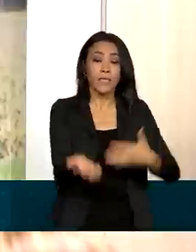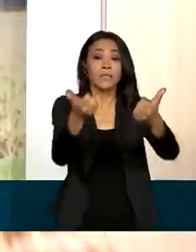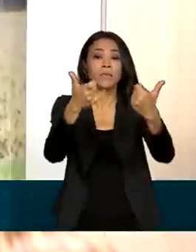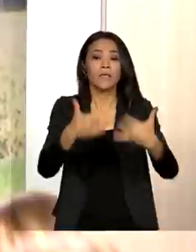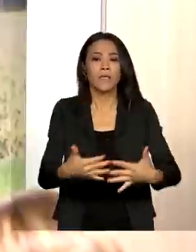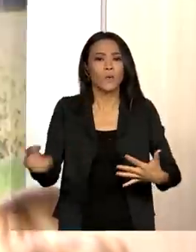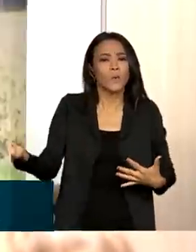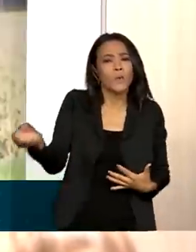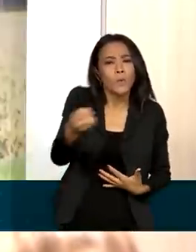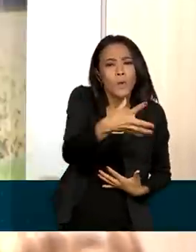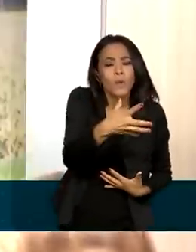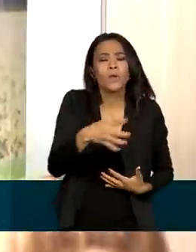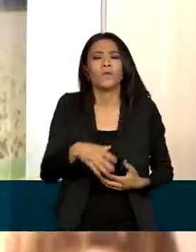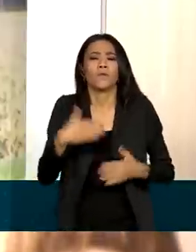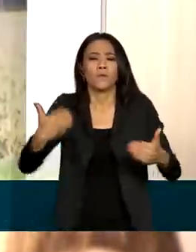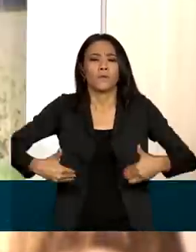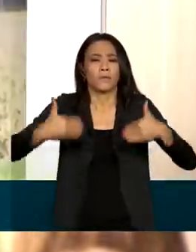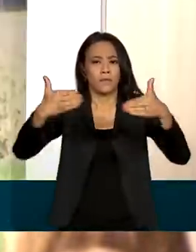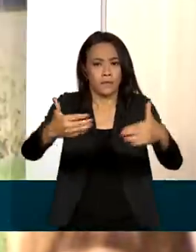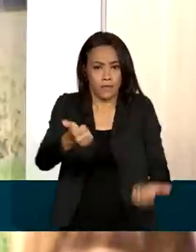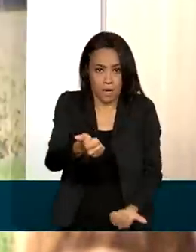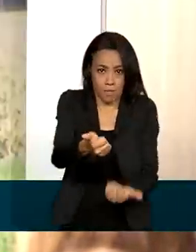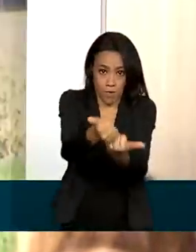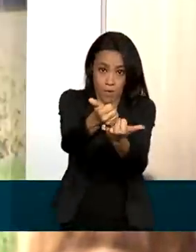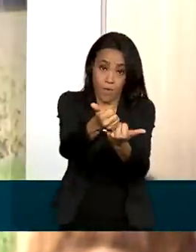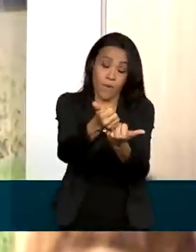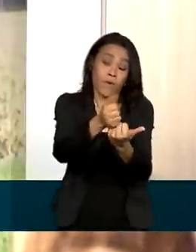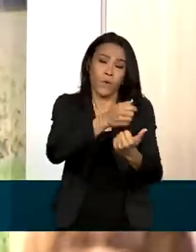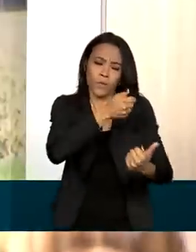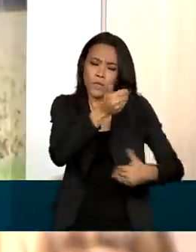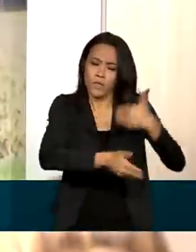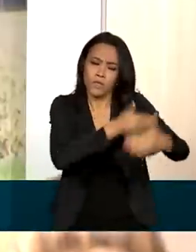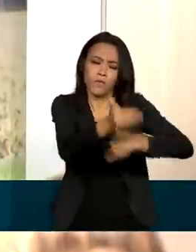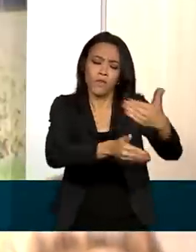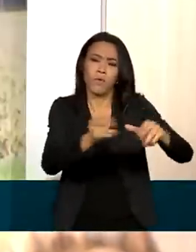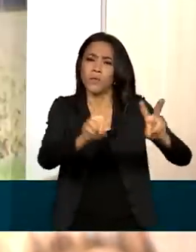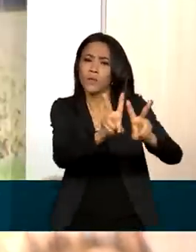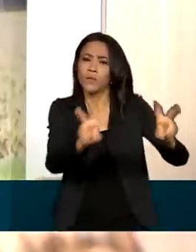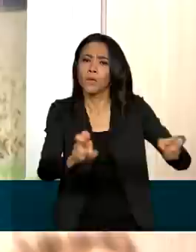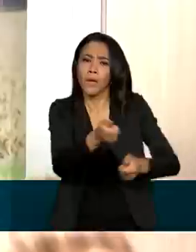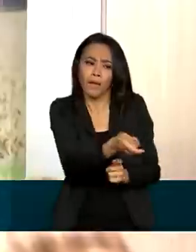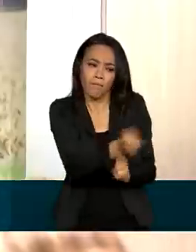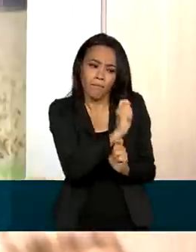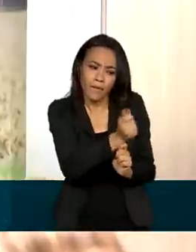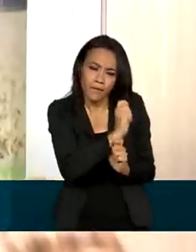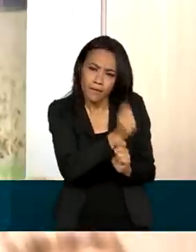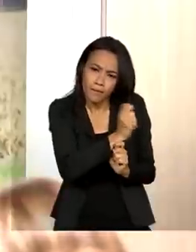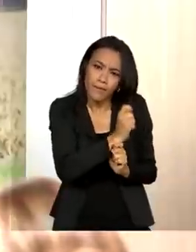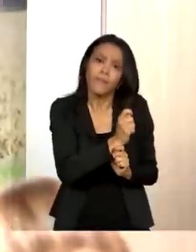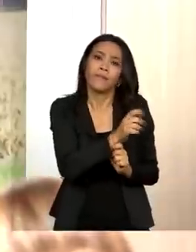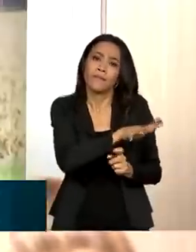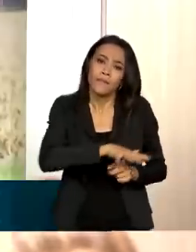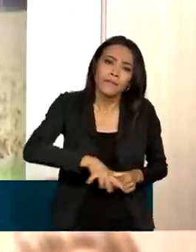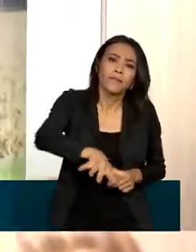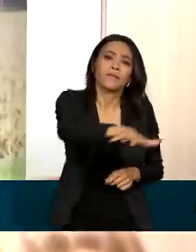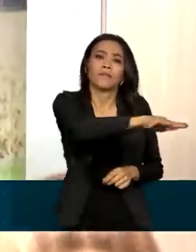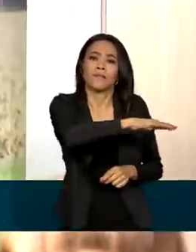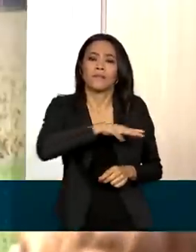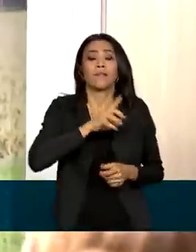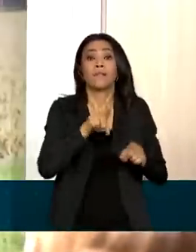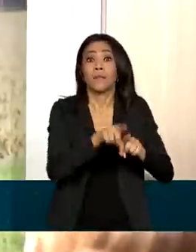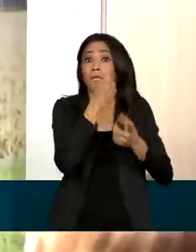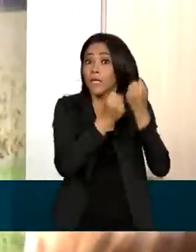sinaliza ainda o apoio ao desenvolvimento mais amplo da pesca artesanal, da aquicultura e da pesca